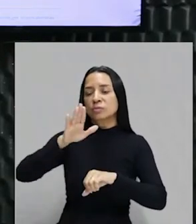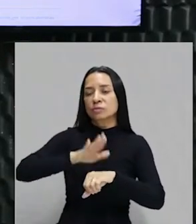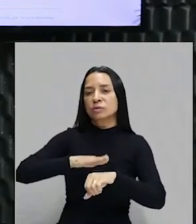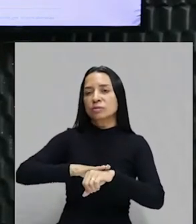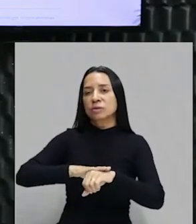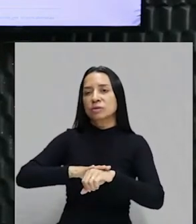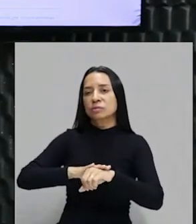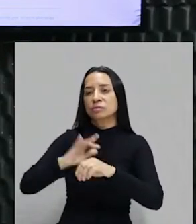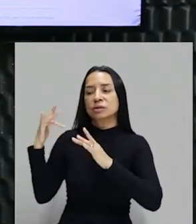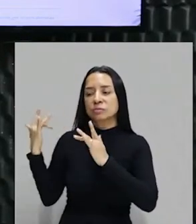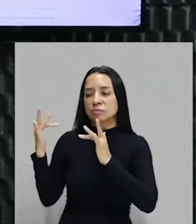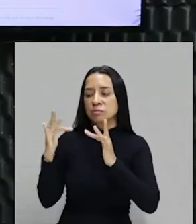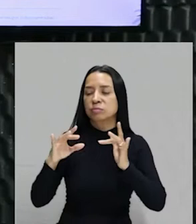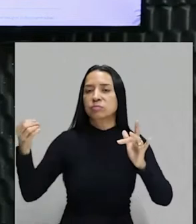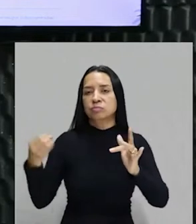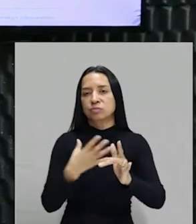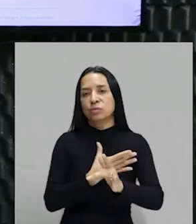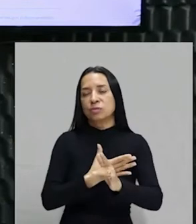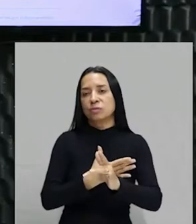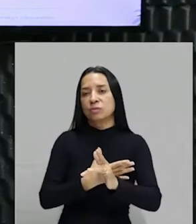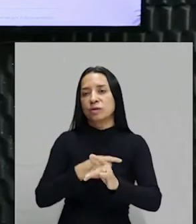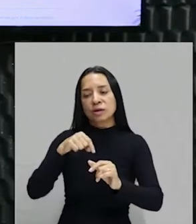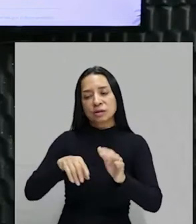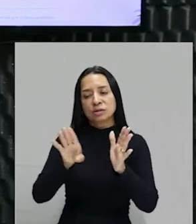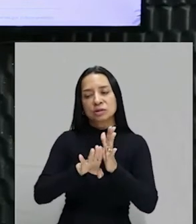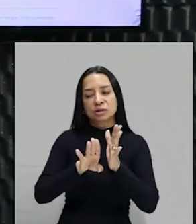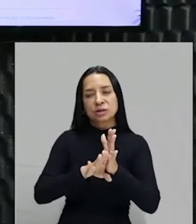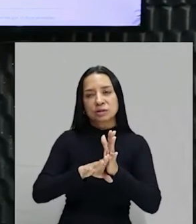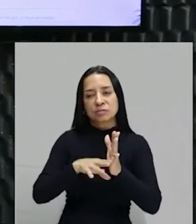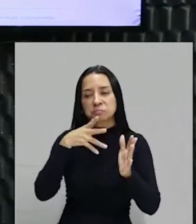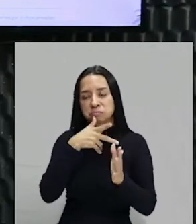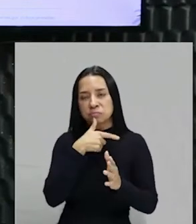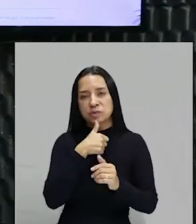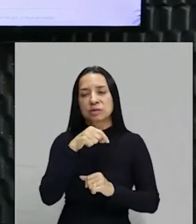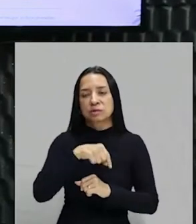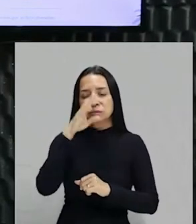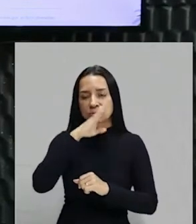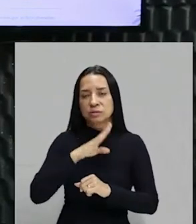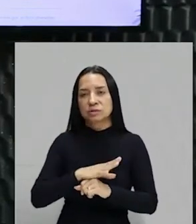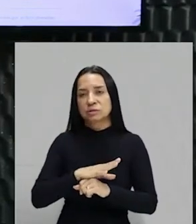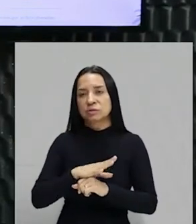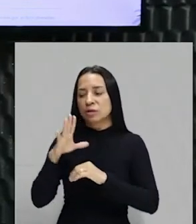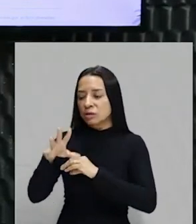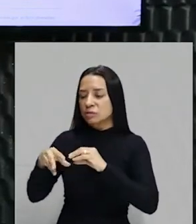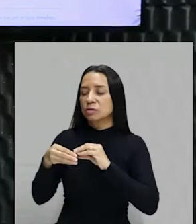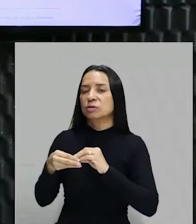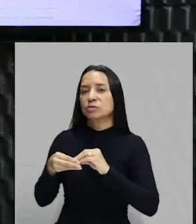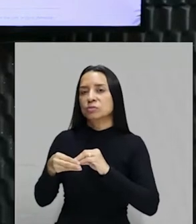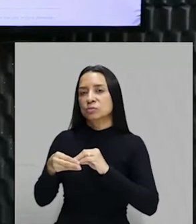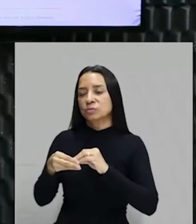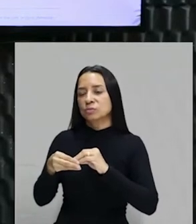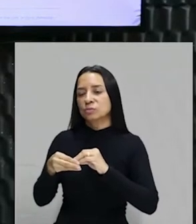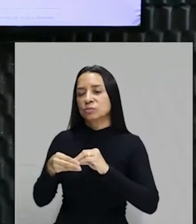começava a alta. Aquilo que eu falei em uma outra aula. Aqui chegava um pouco mais devagar. Aí você já junta o neoclassismo, um pouco de